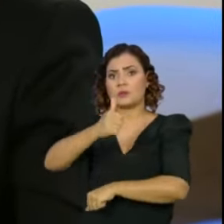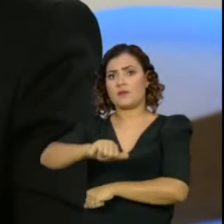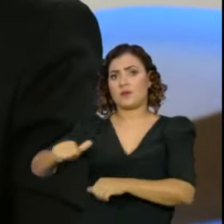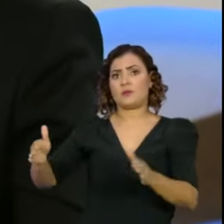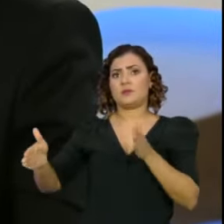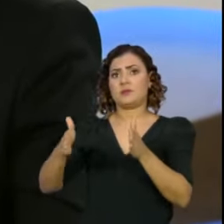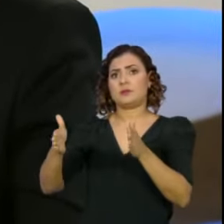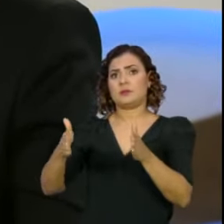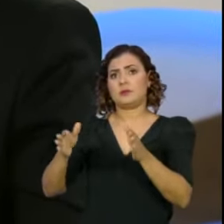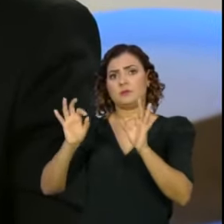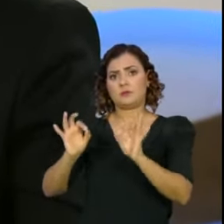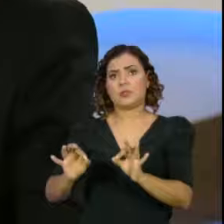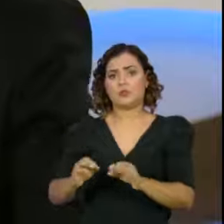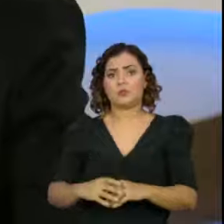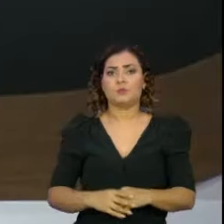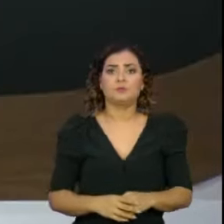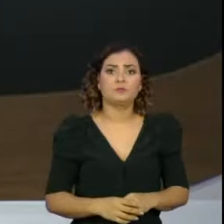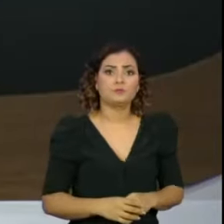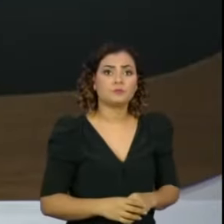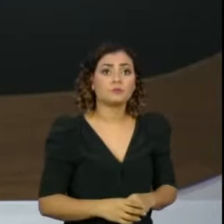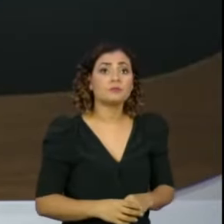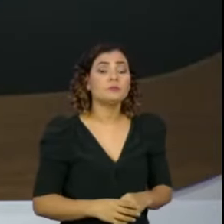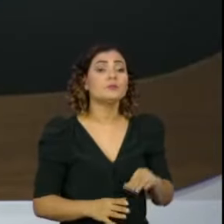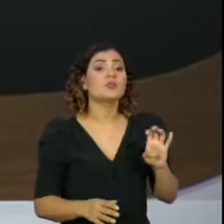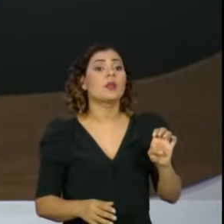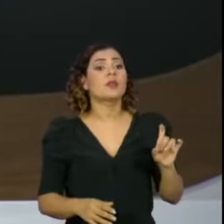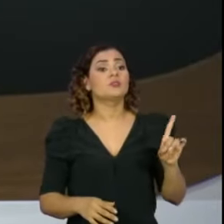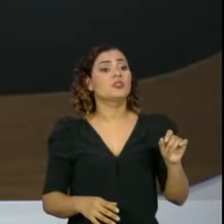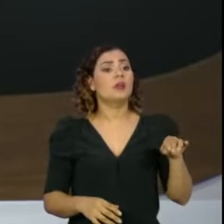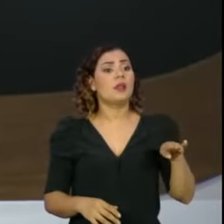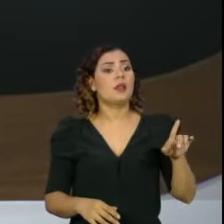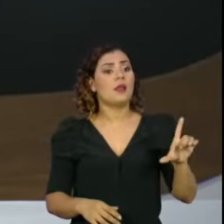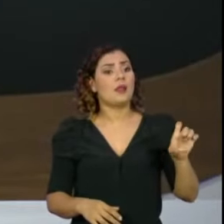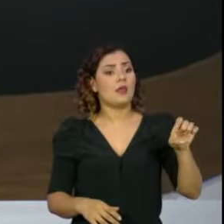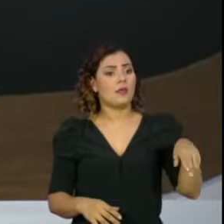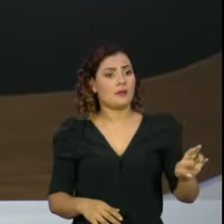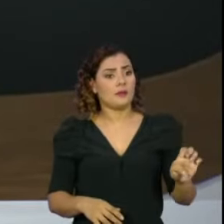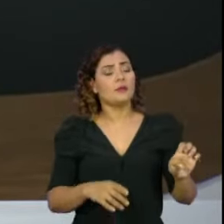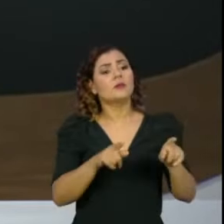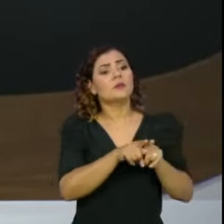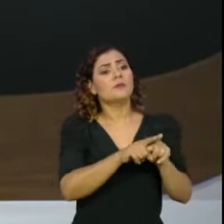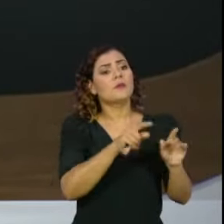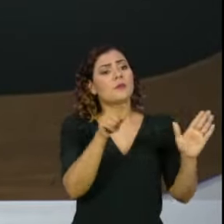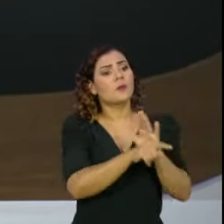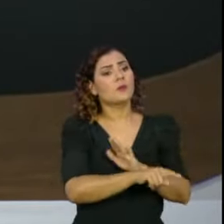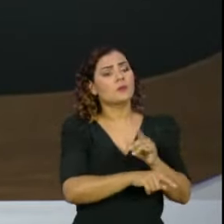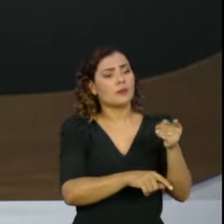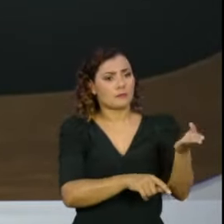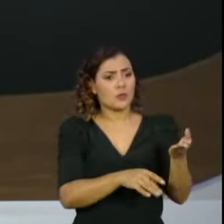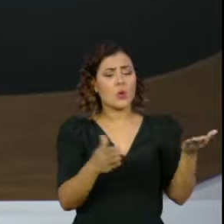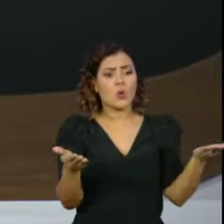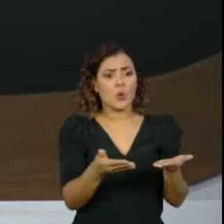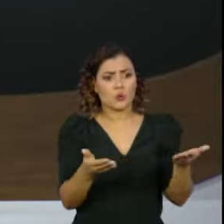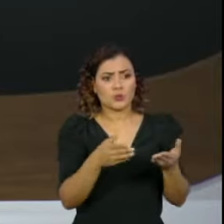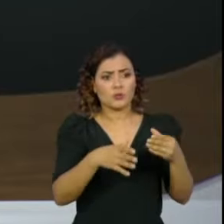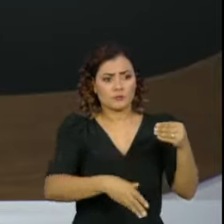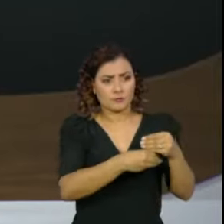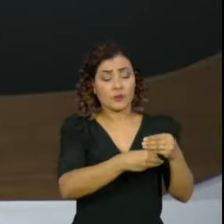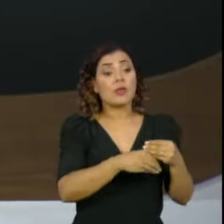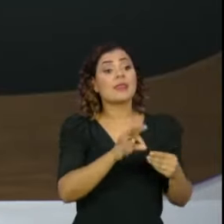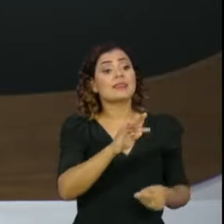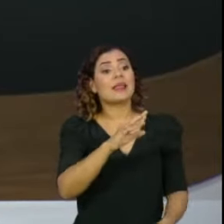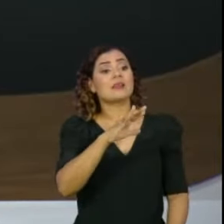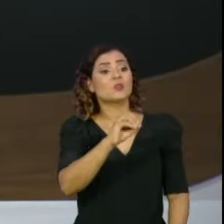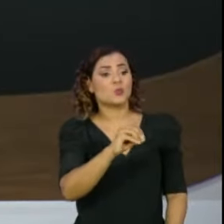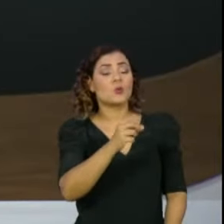pertinência da sua instalação ou não. Eu já vou passar para a Edilene, mas eu queria aproveitar essa pergunta do Bombig. Hoje, senador Tasso Gereissati deu uma